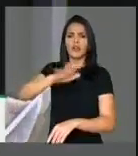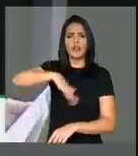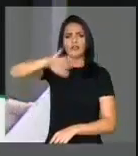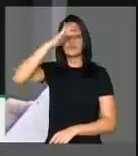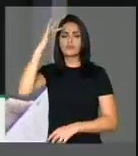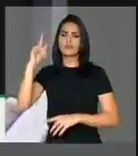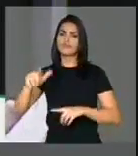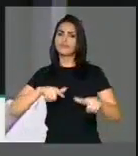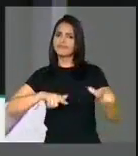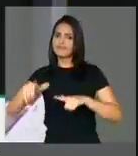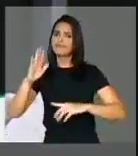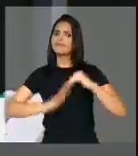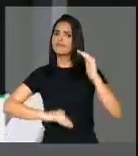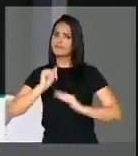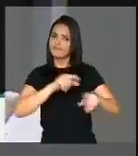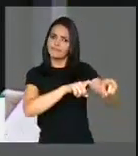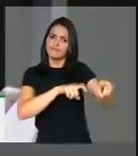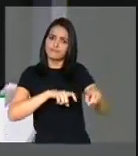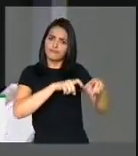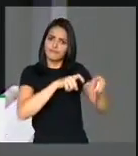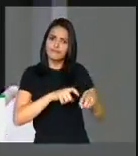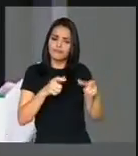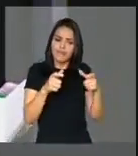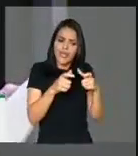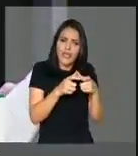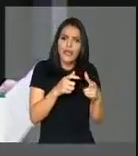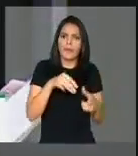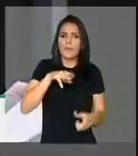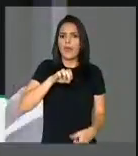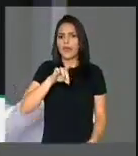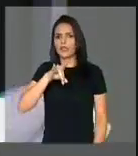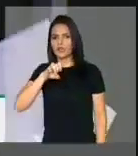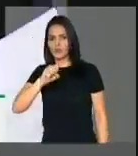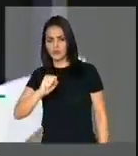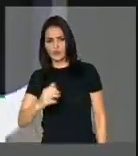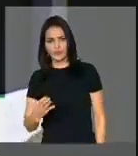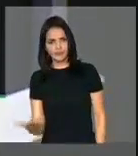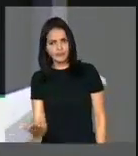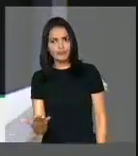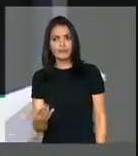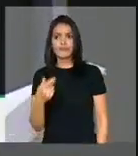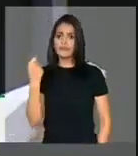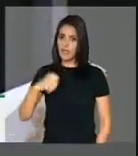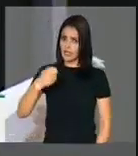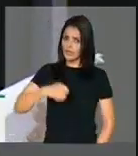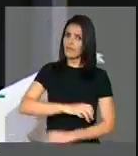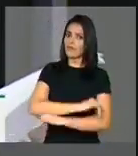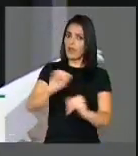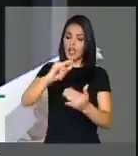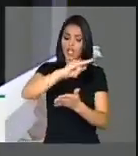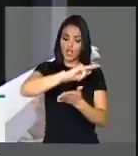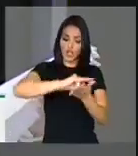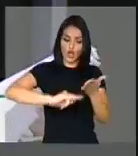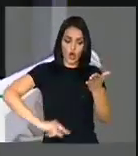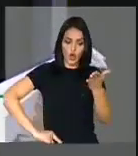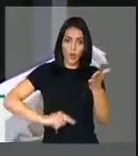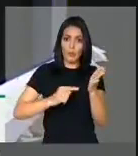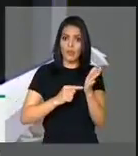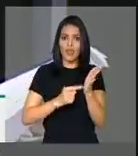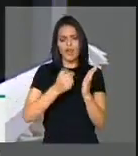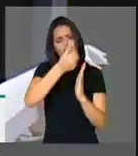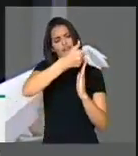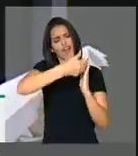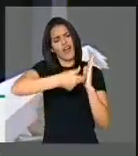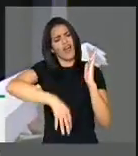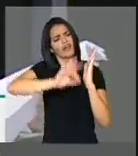produtores rurais do meu estado, em especial os pequenos e médios produtores. É bom que se diga que, no documento, no arrasoado de desculpas